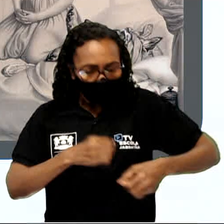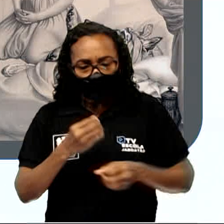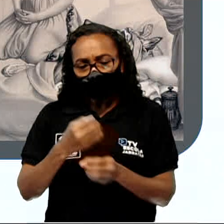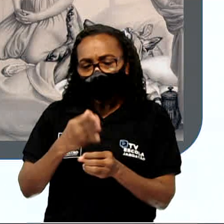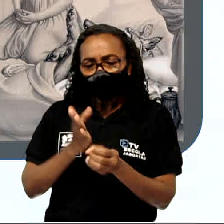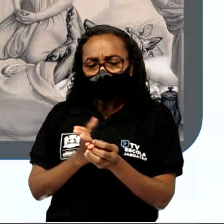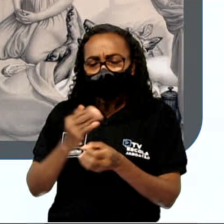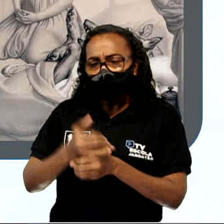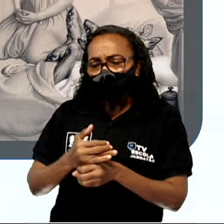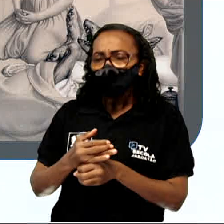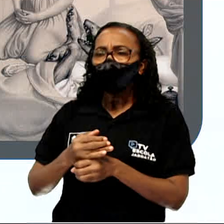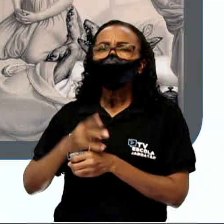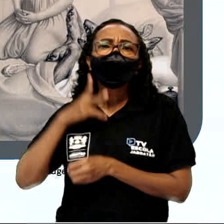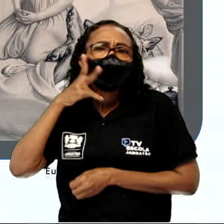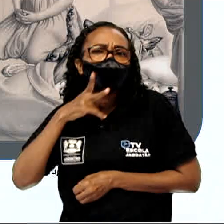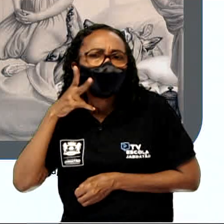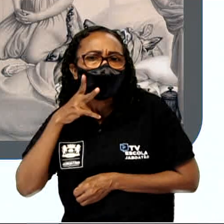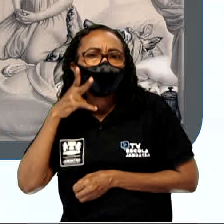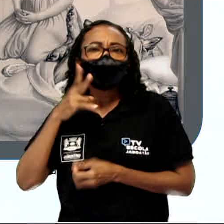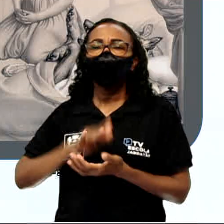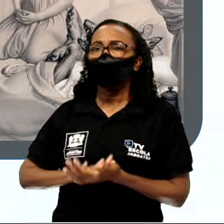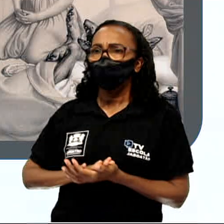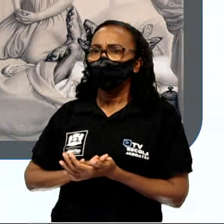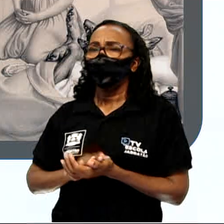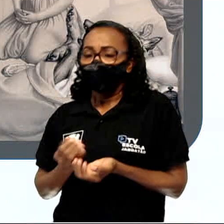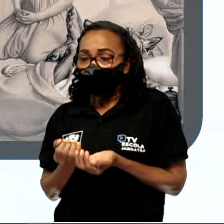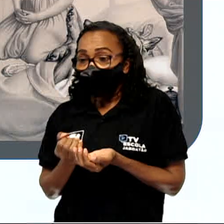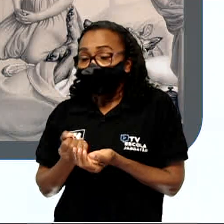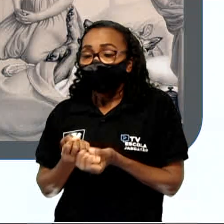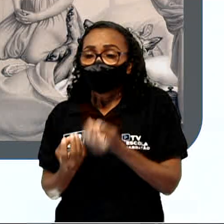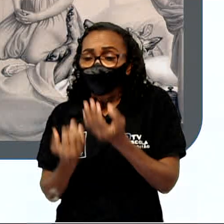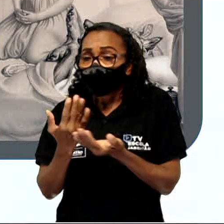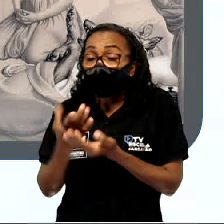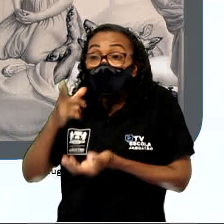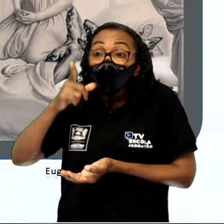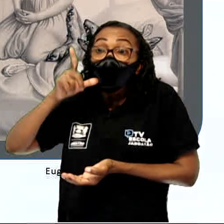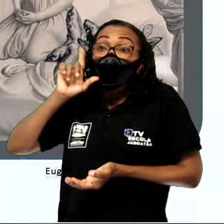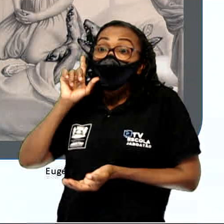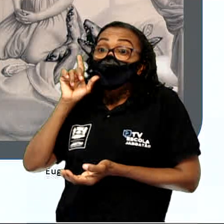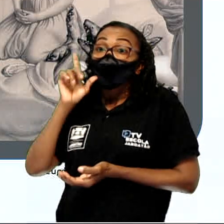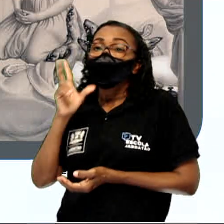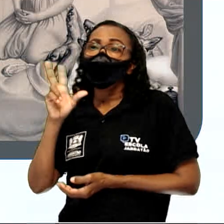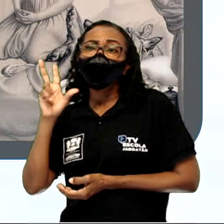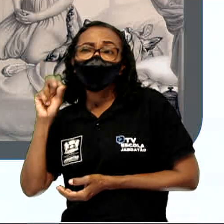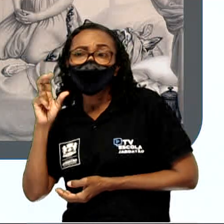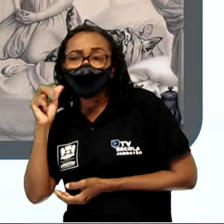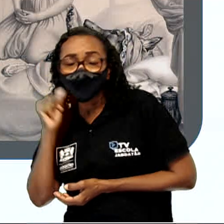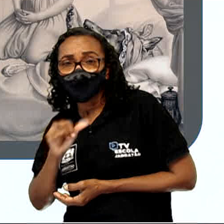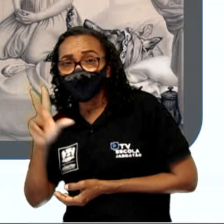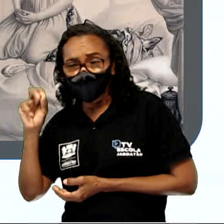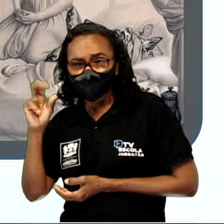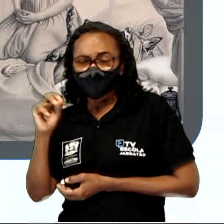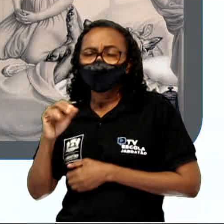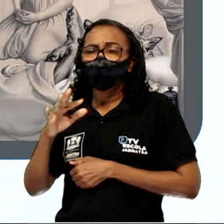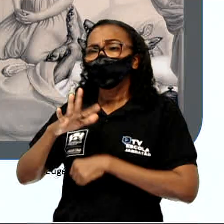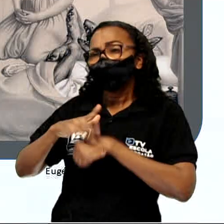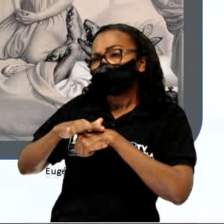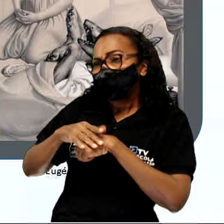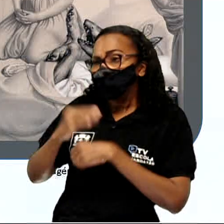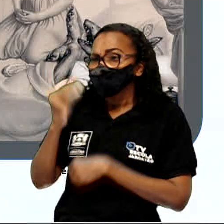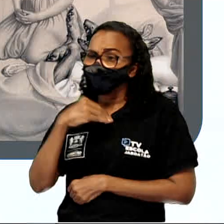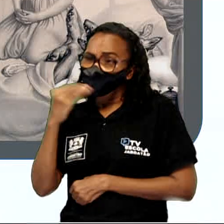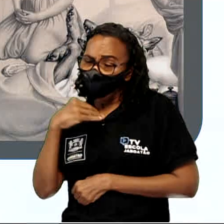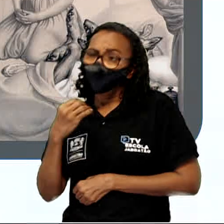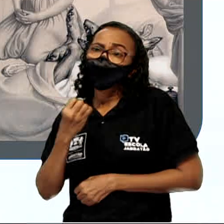garrafa de vinho. Açamos ontem e a vovó que está doente e fraquinha, precisa de alguma coisa para animá-la. Ela